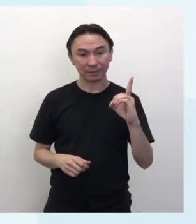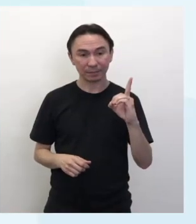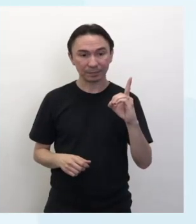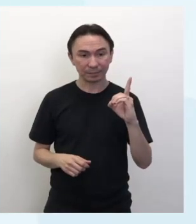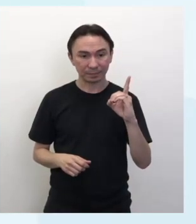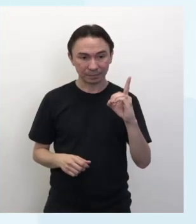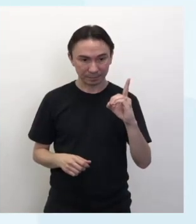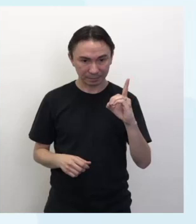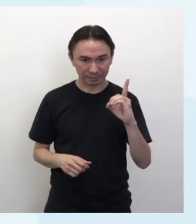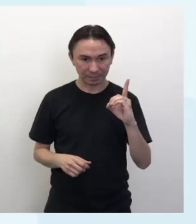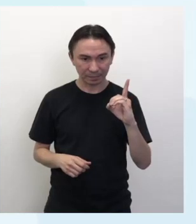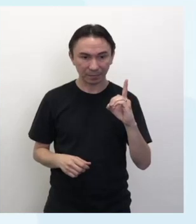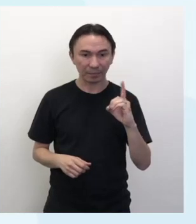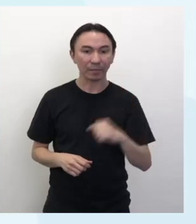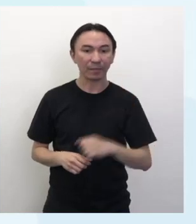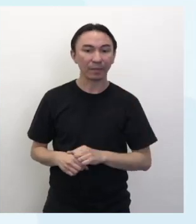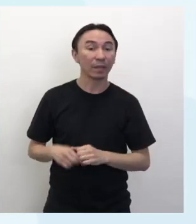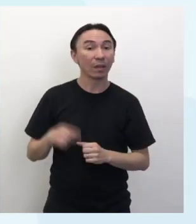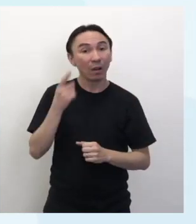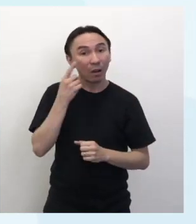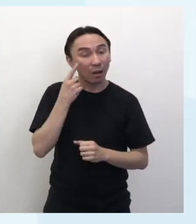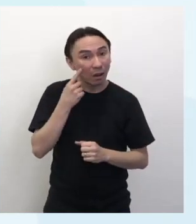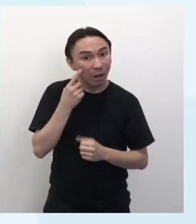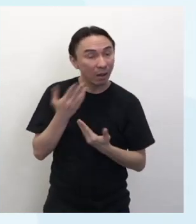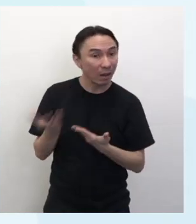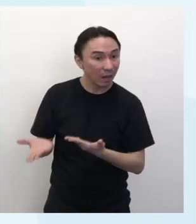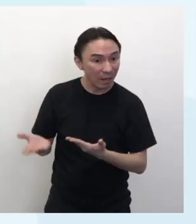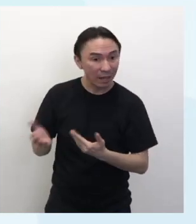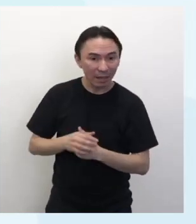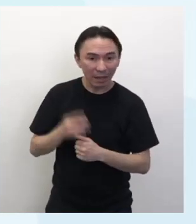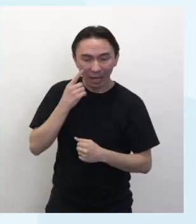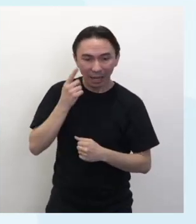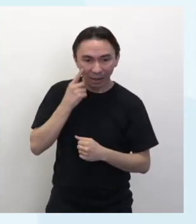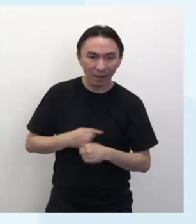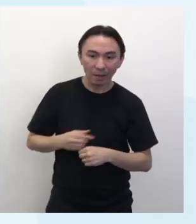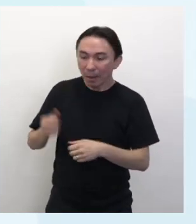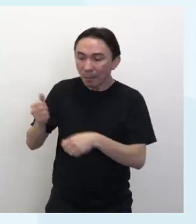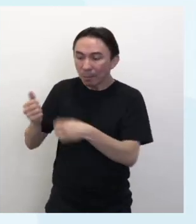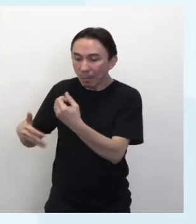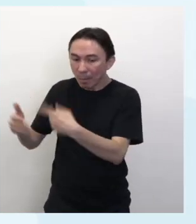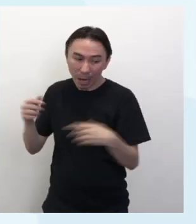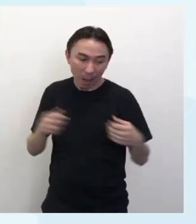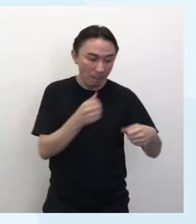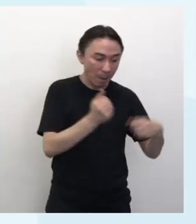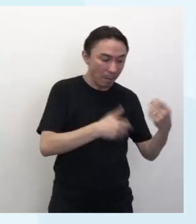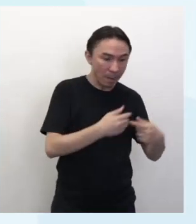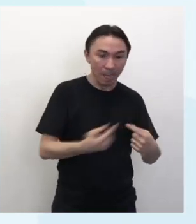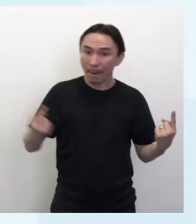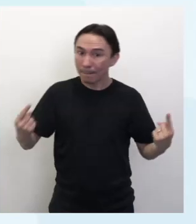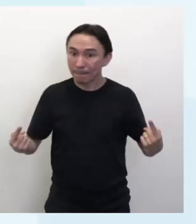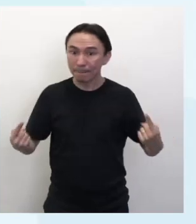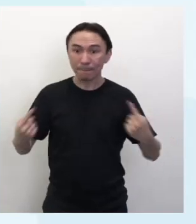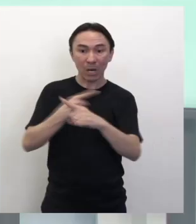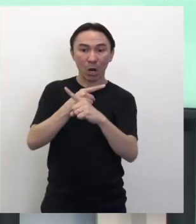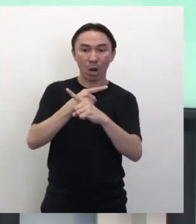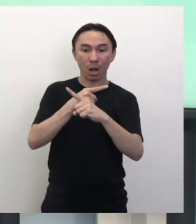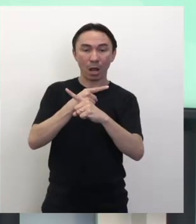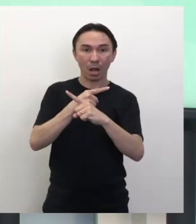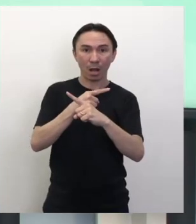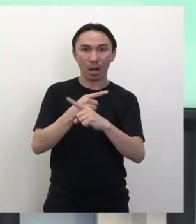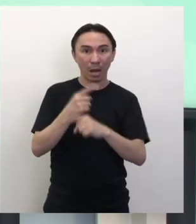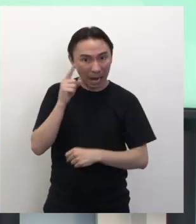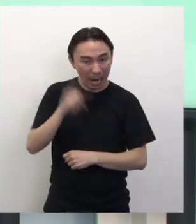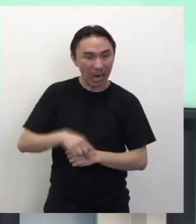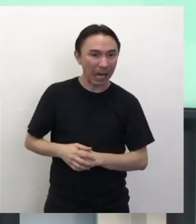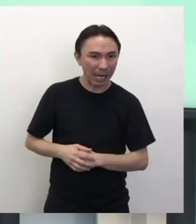Introduz uma ideia oposta ao que foi dito antes. Eu sempre falo para os meus queridos alunos,